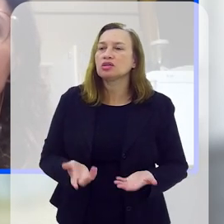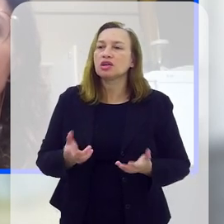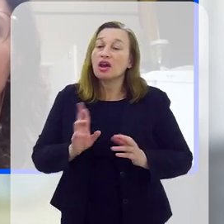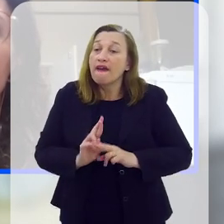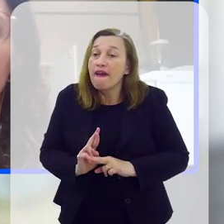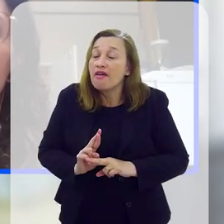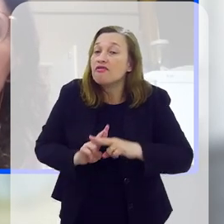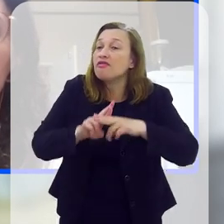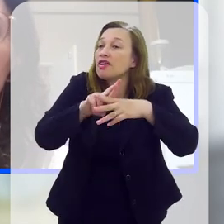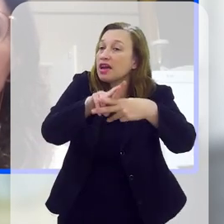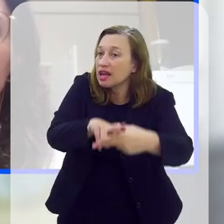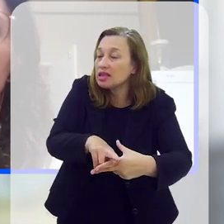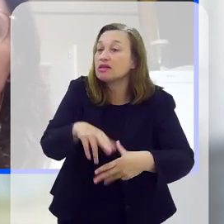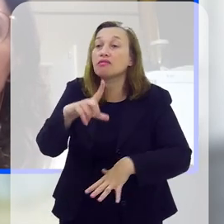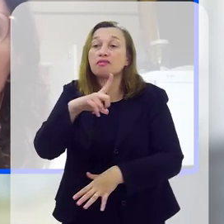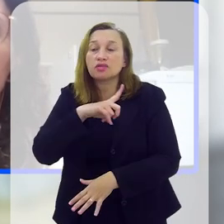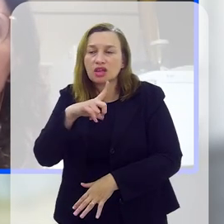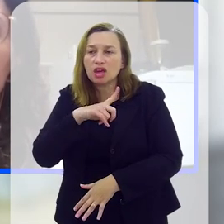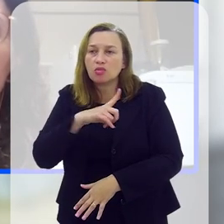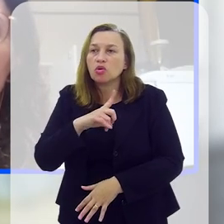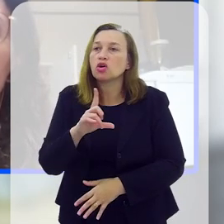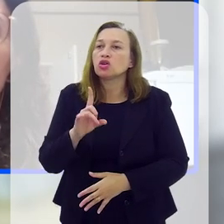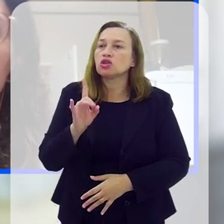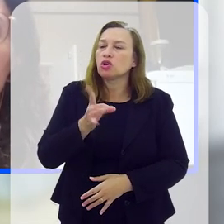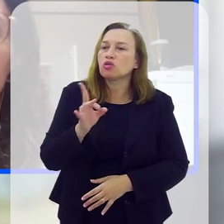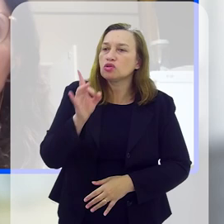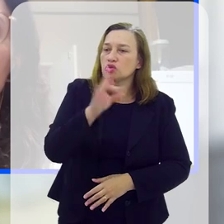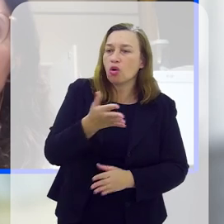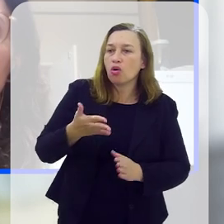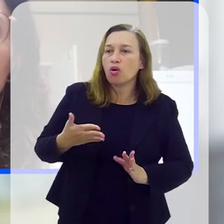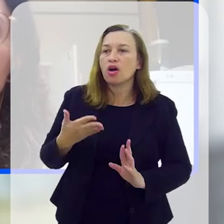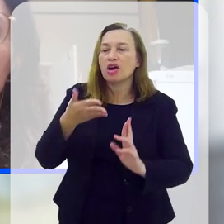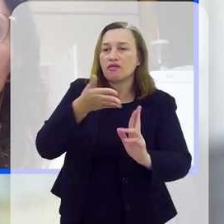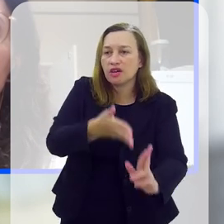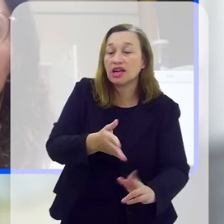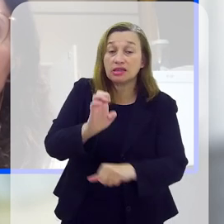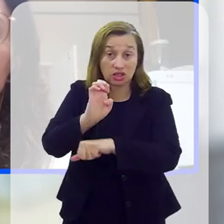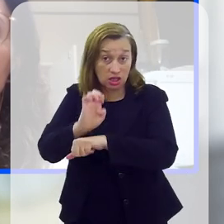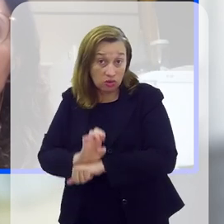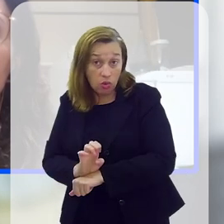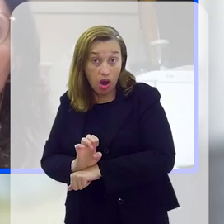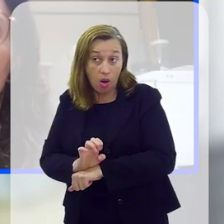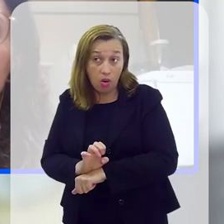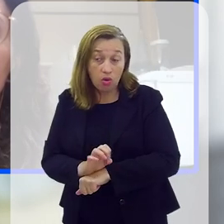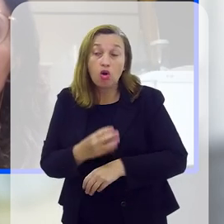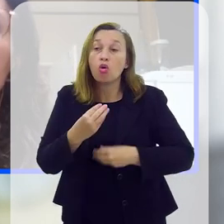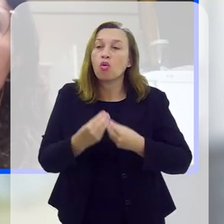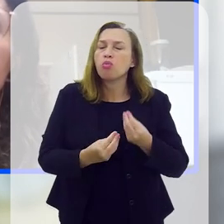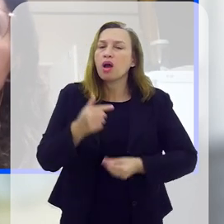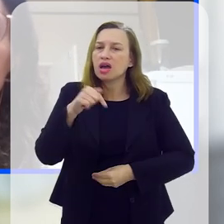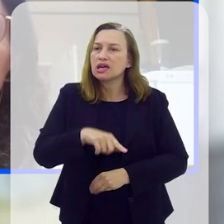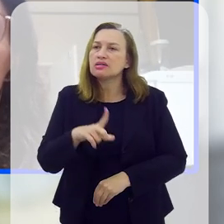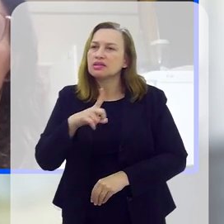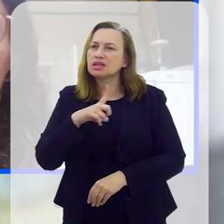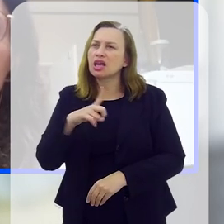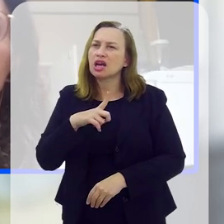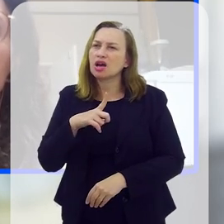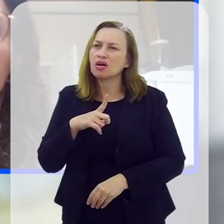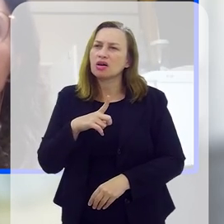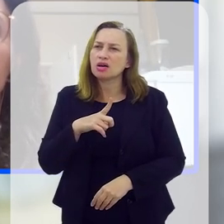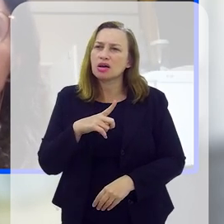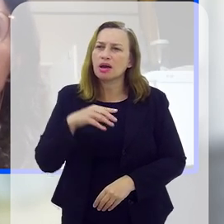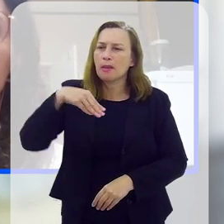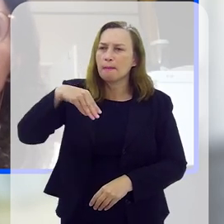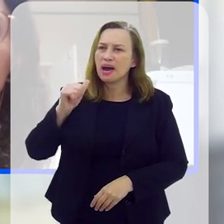a centros de referência, nós temos não só centros de referência estaduais, como aqui a